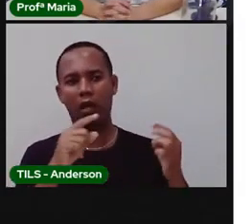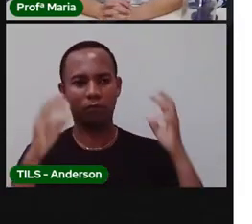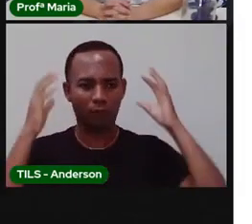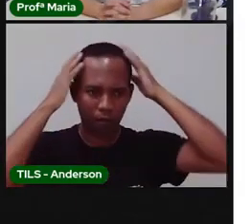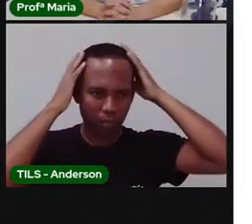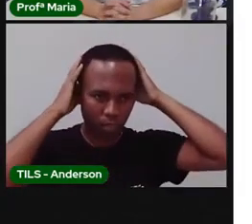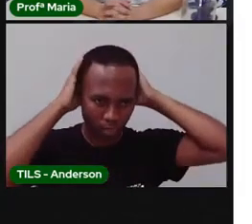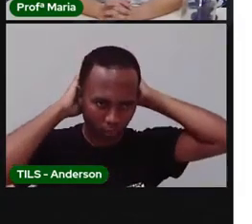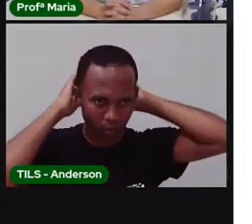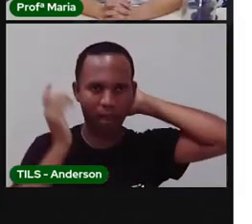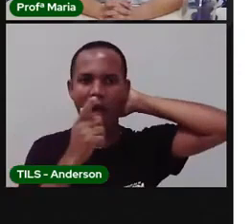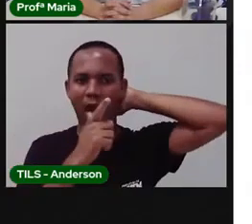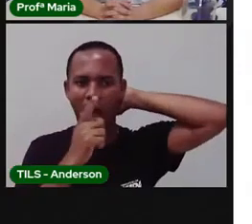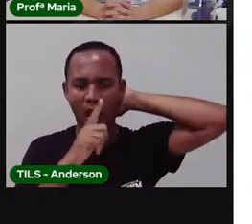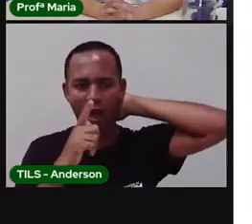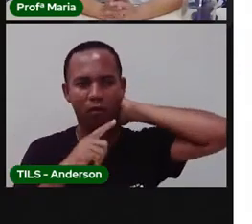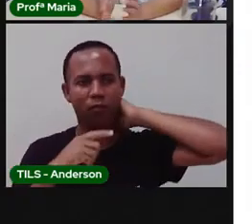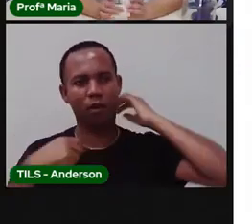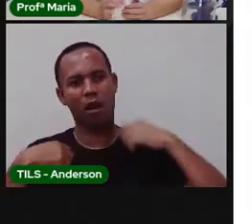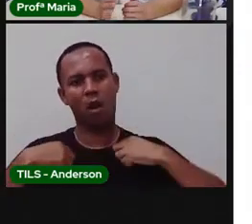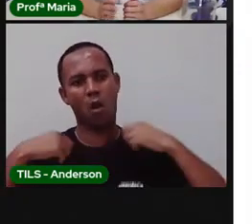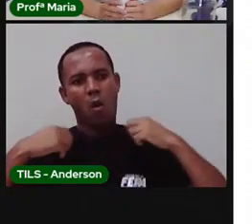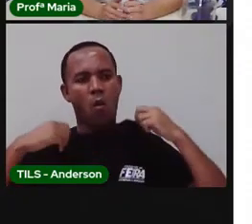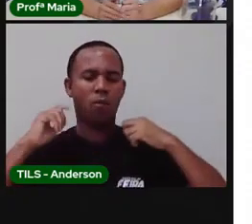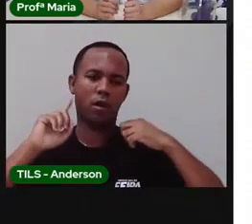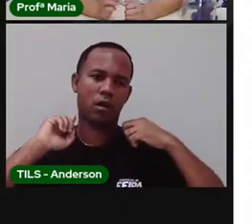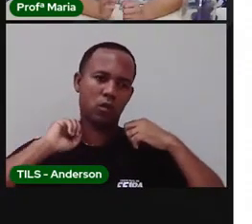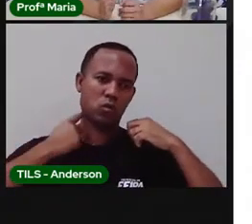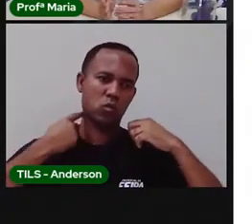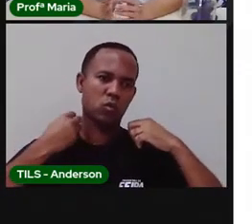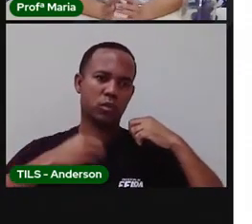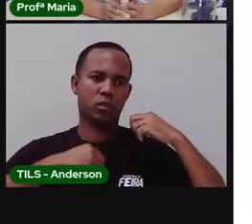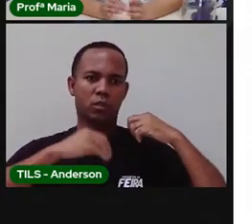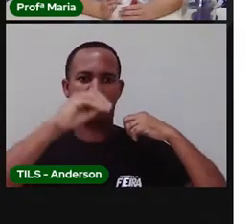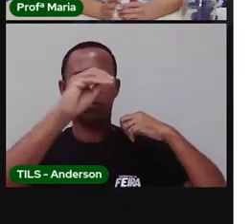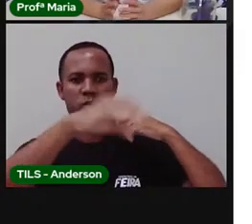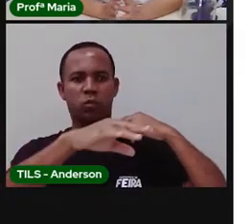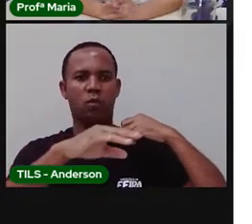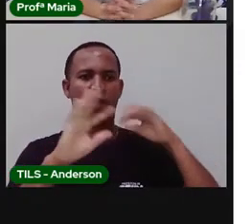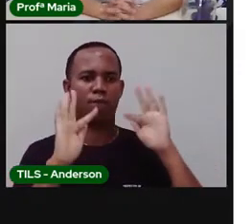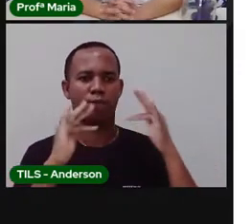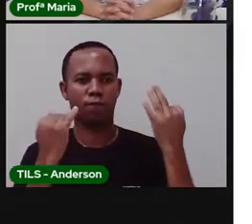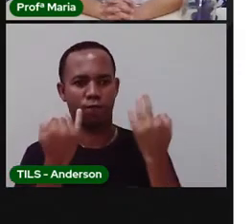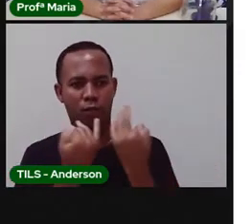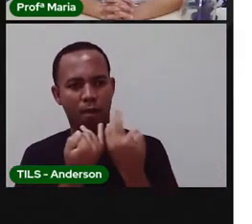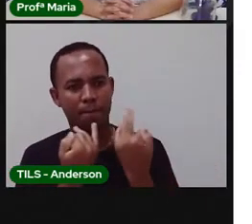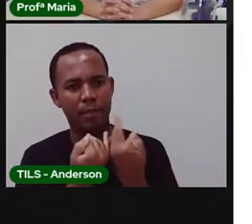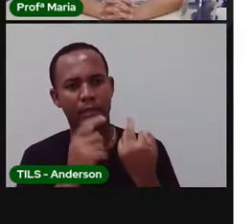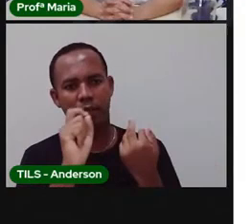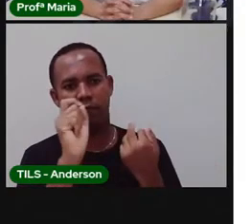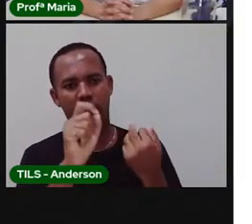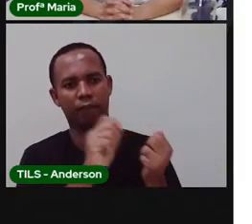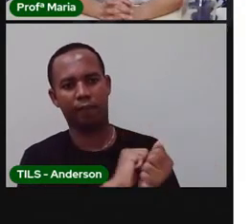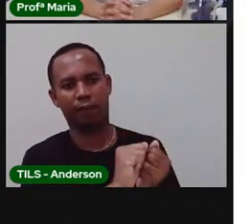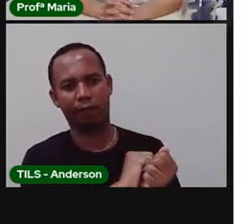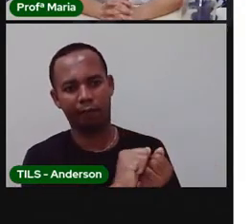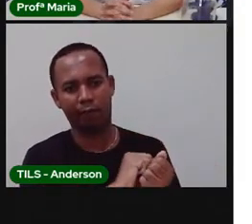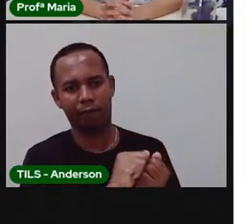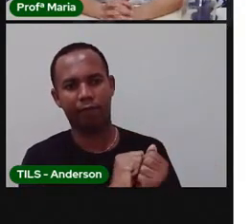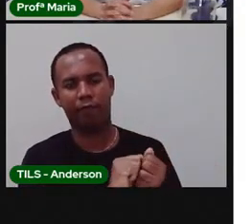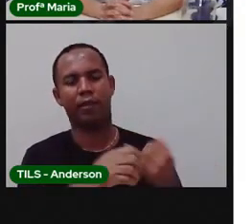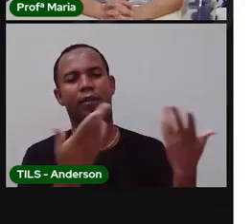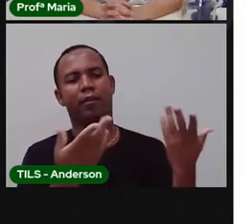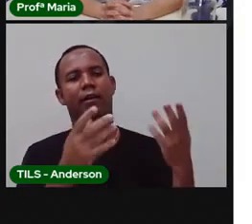cabelo. Água. Tirei a roupa depois da aula para a Maria, porque minha mãe, o meu responsável, vai fazer o quê? Lavar a roupa.